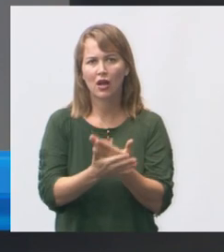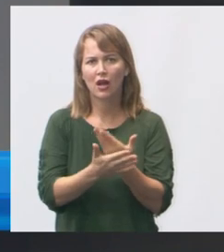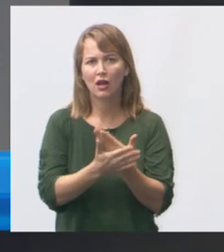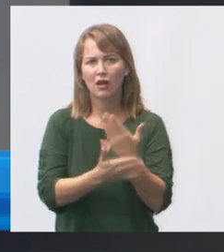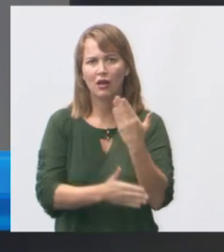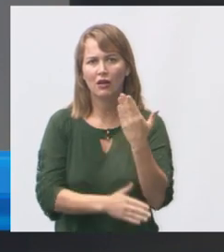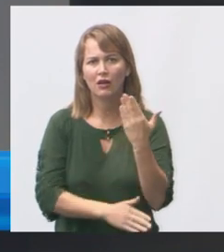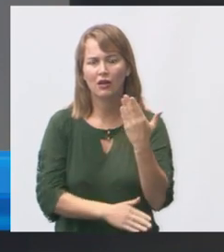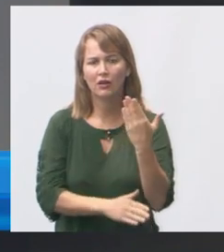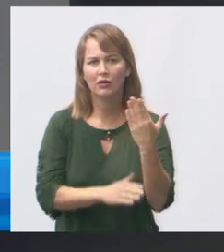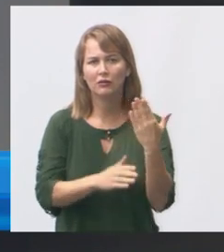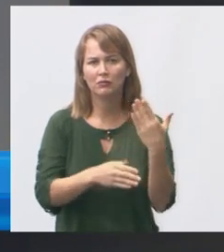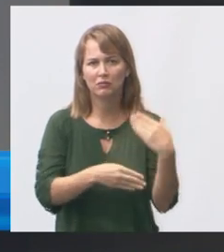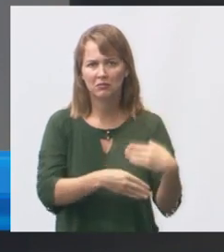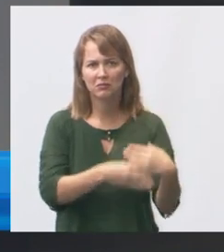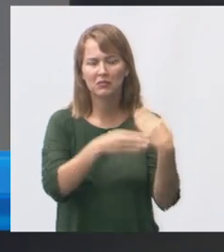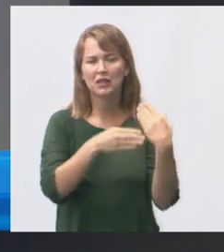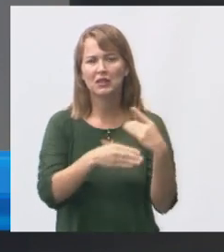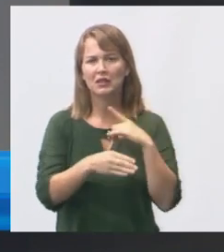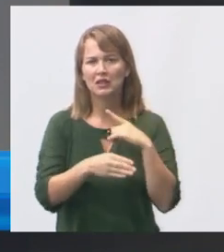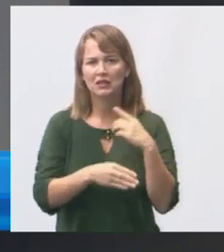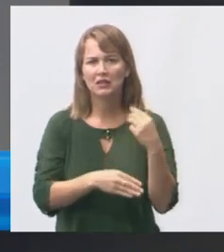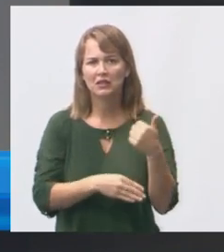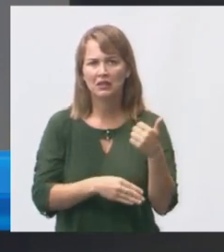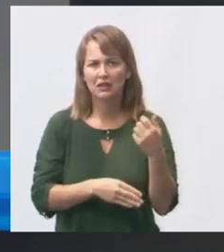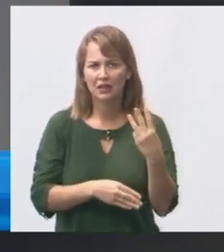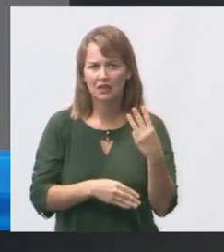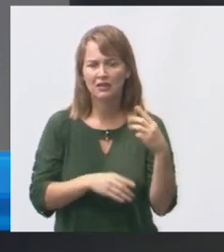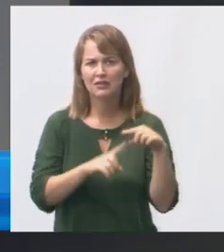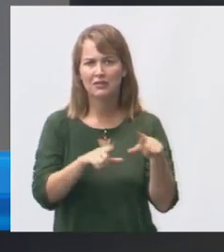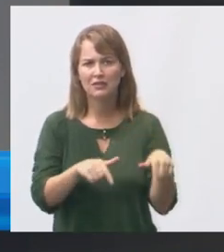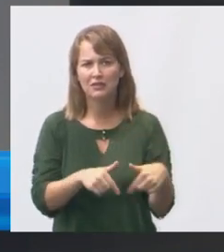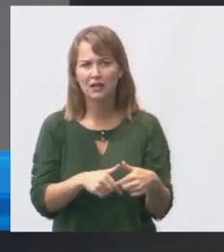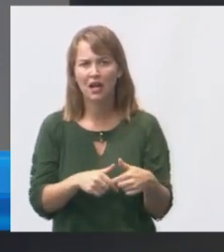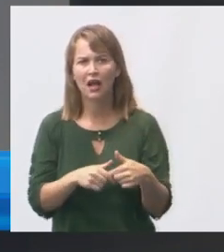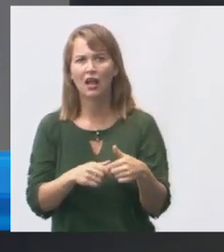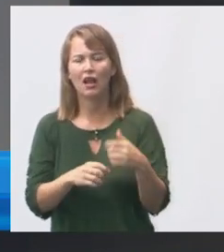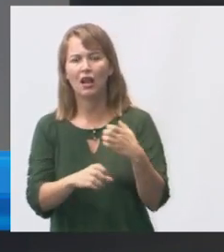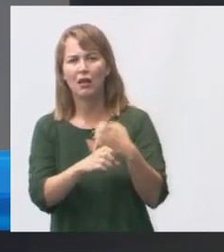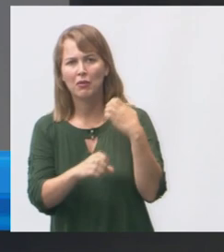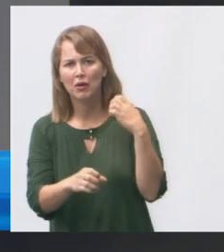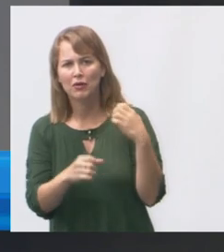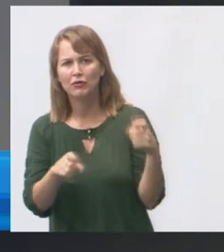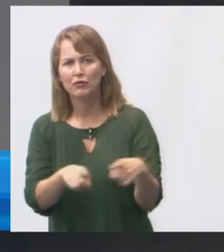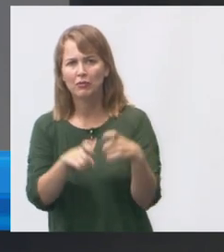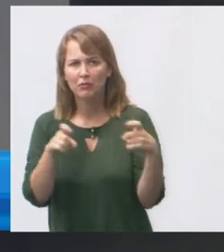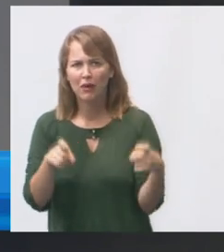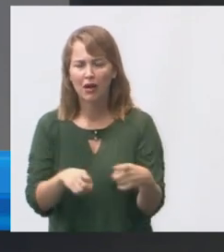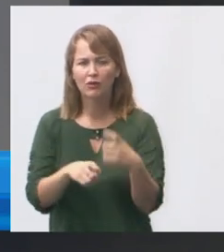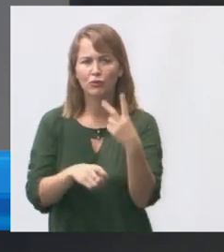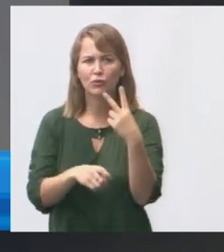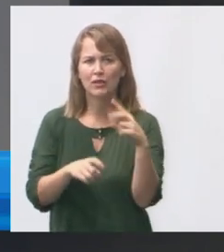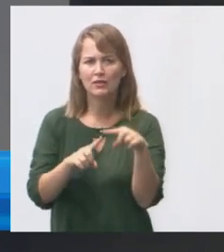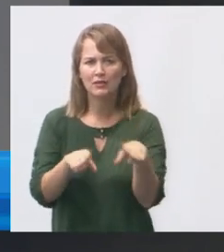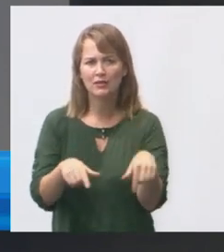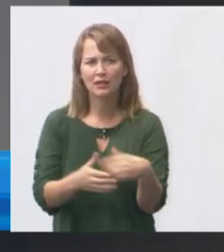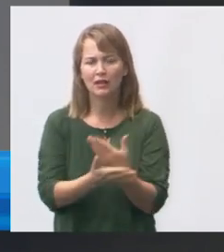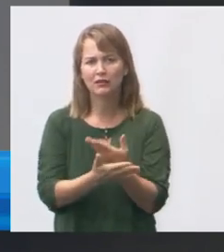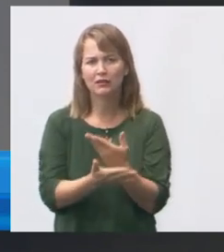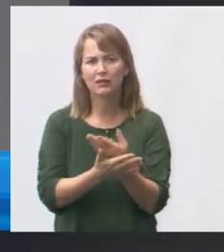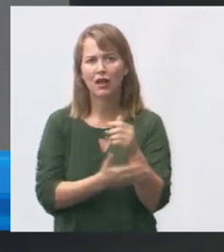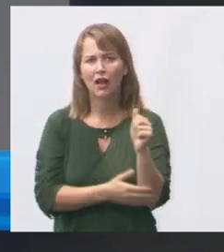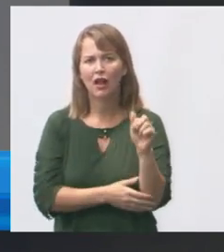13 salas de aula sala de arte biblioteca laboratório de ciência laboratório de informática apenas duas salas de aula são climatizadas